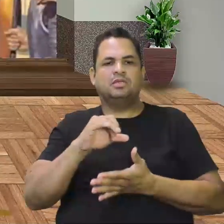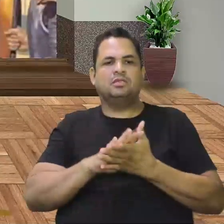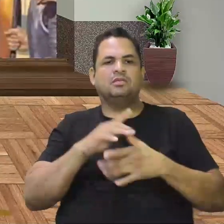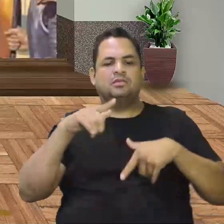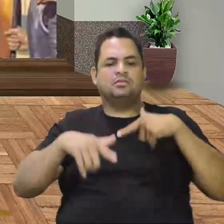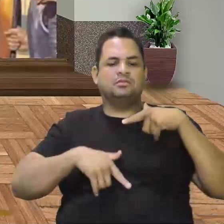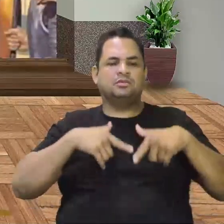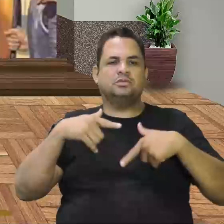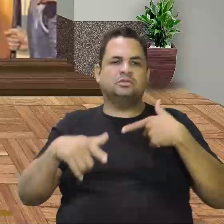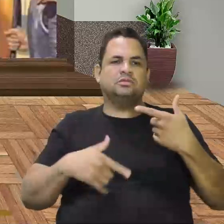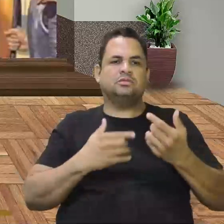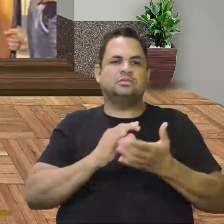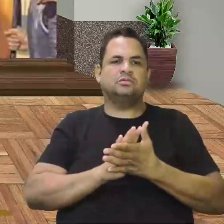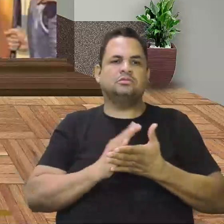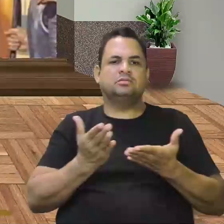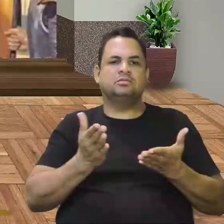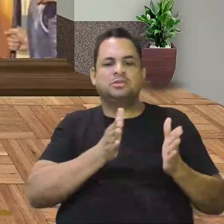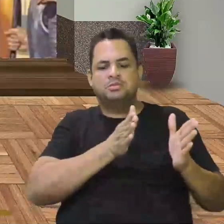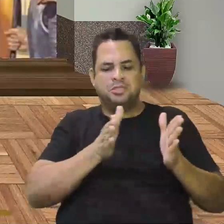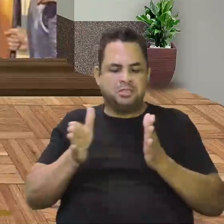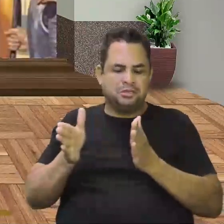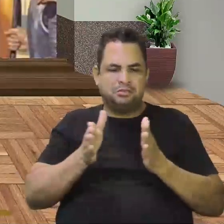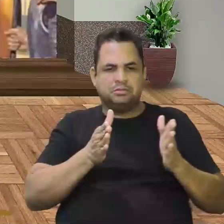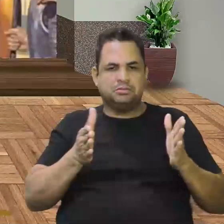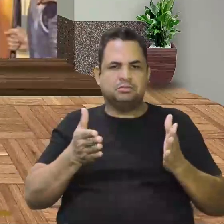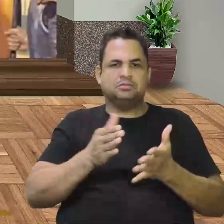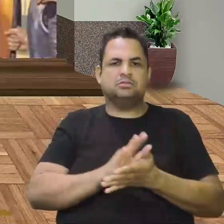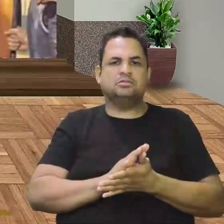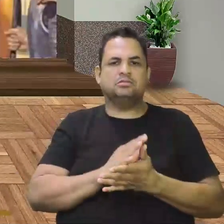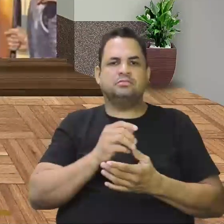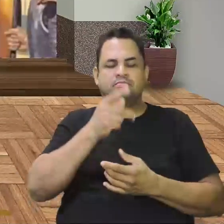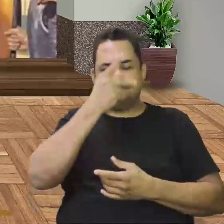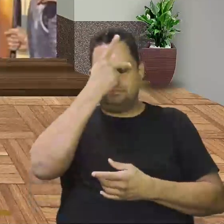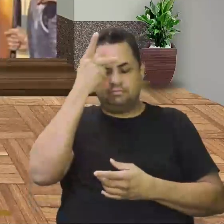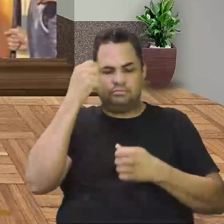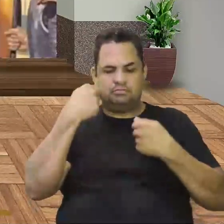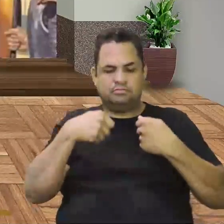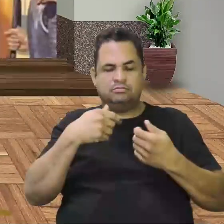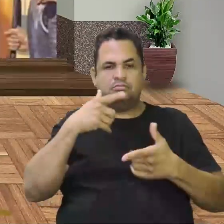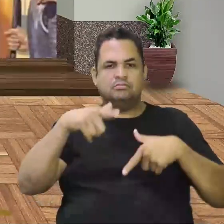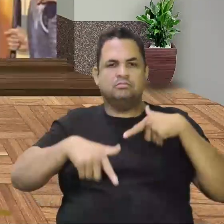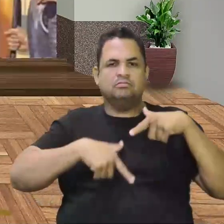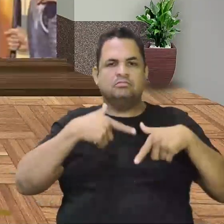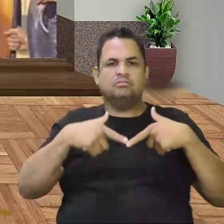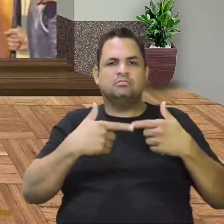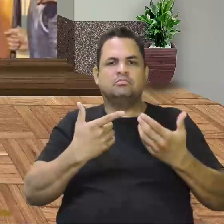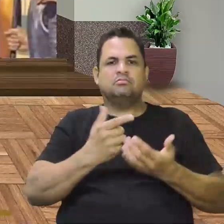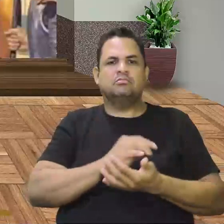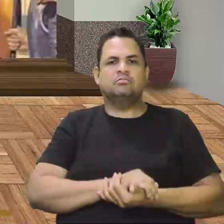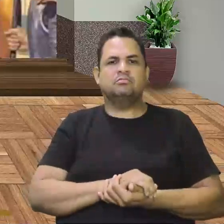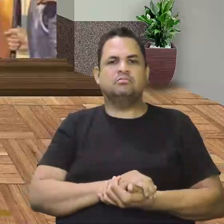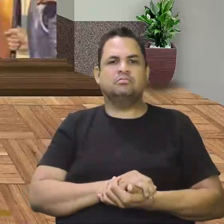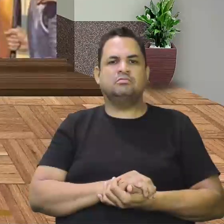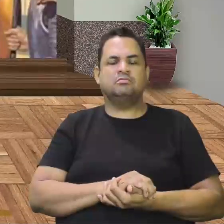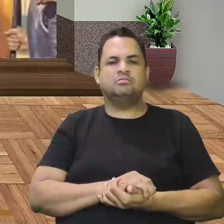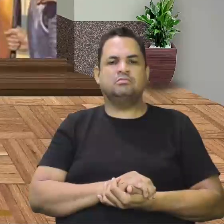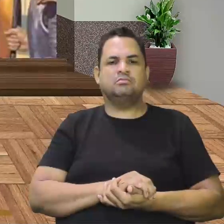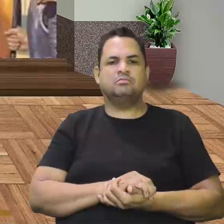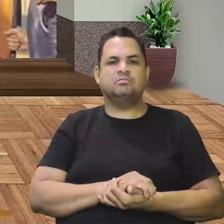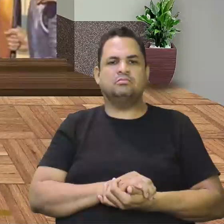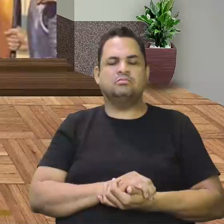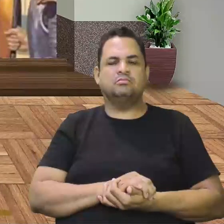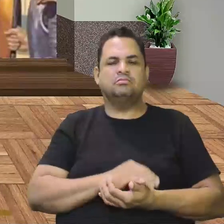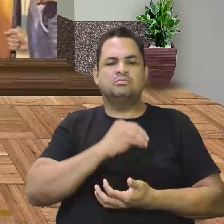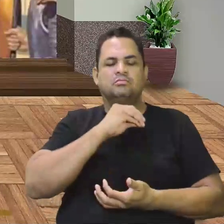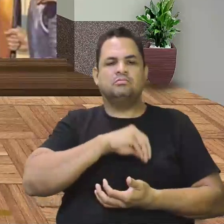compulsório. Durante determinado período, a pessoa tinha que trabalhar obrigatoriamente e com salário